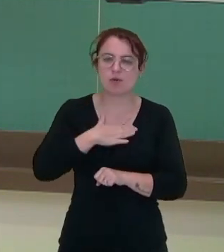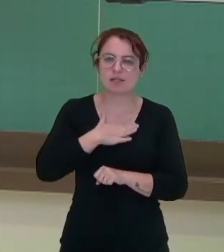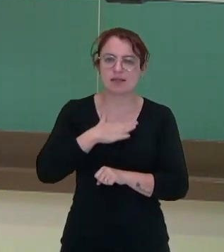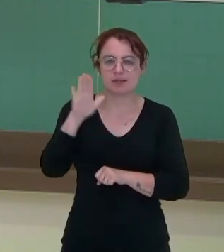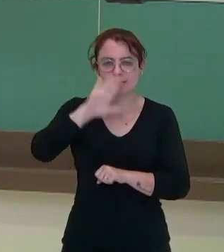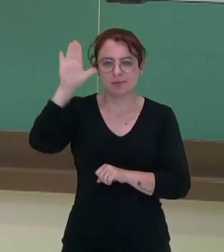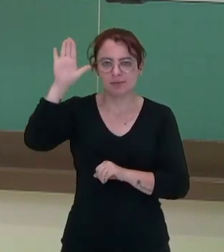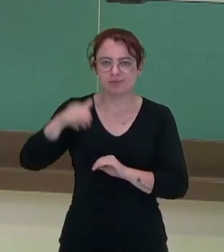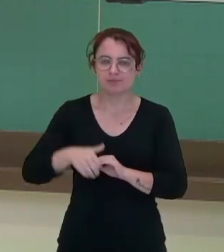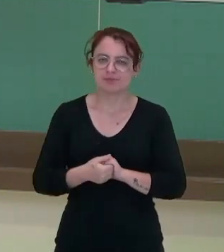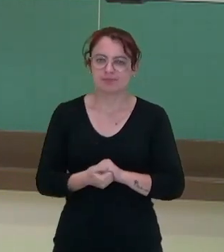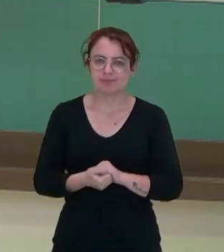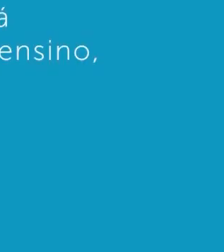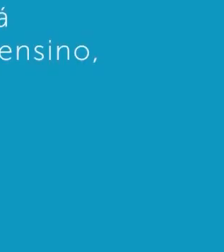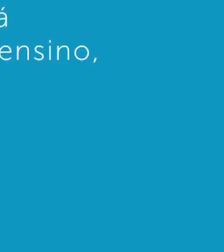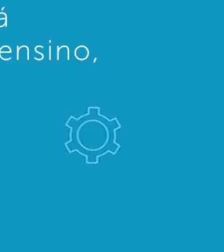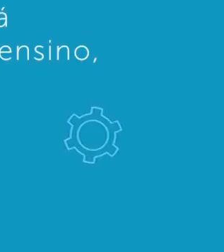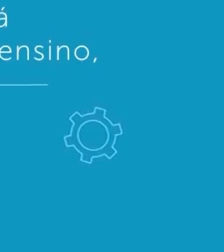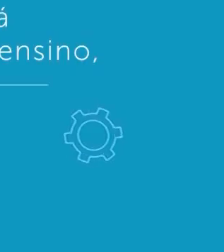gostado e até breve.